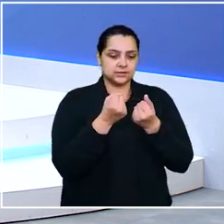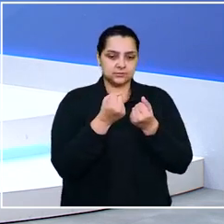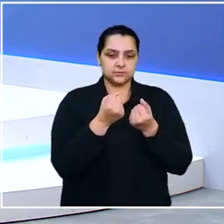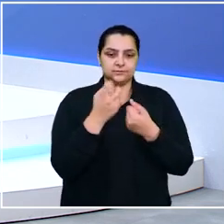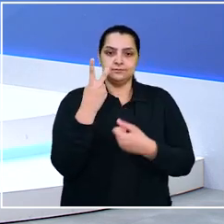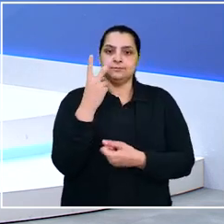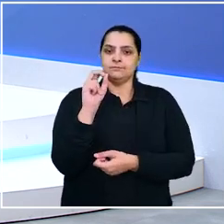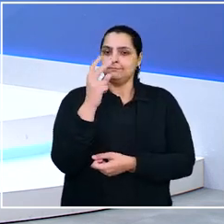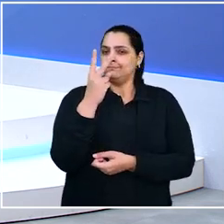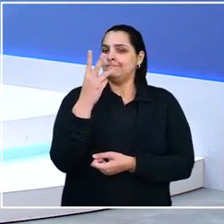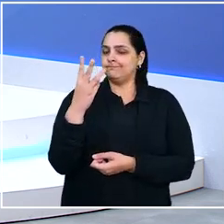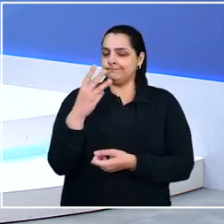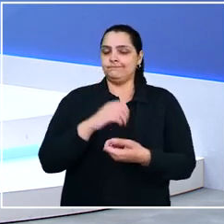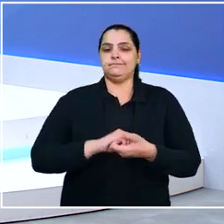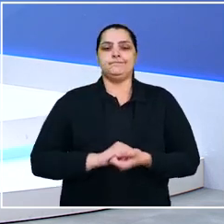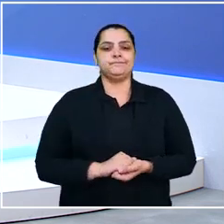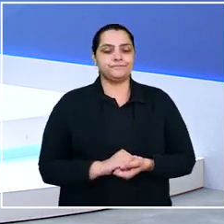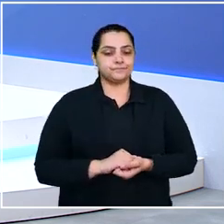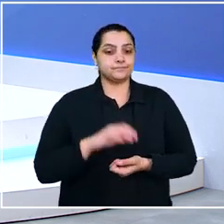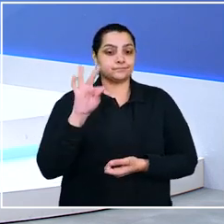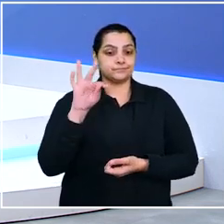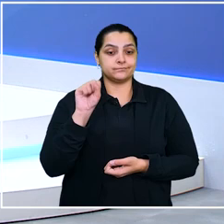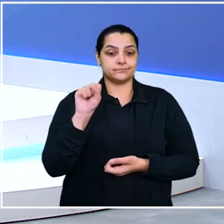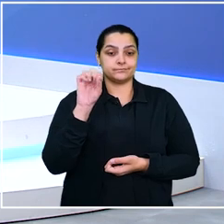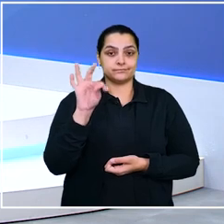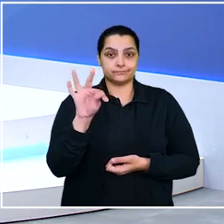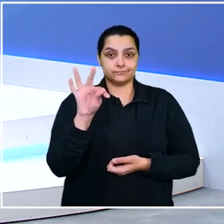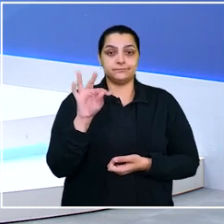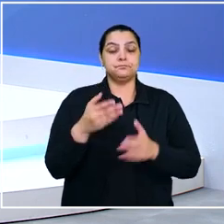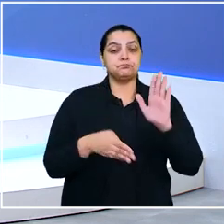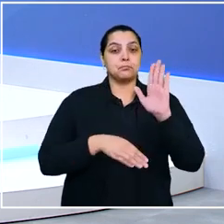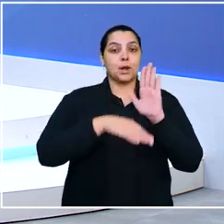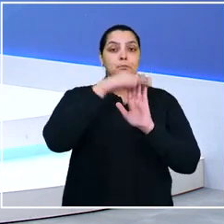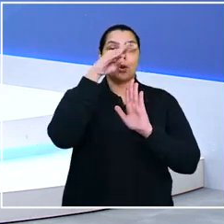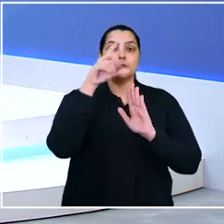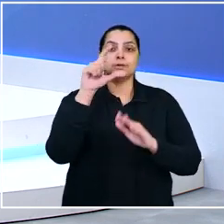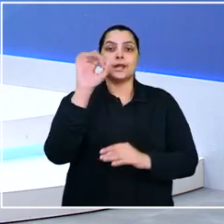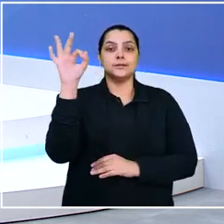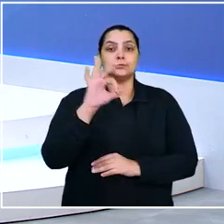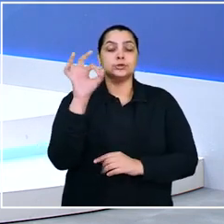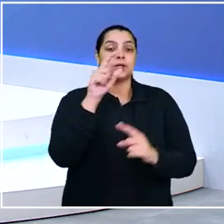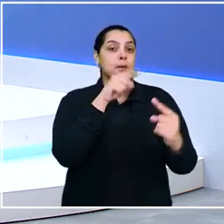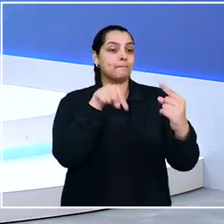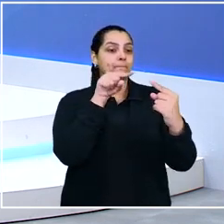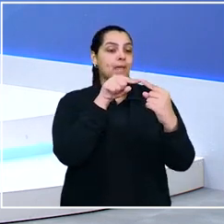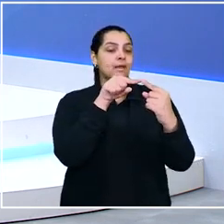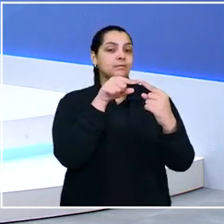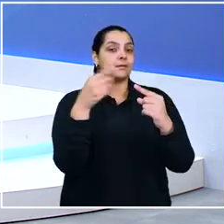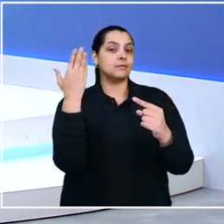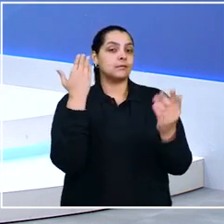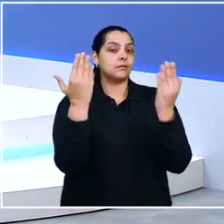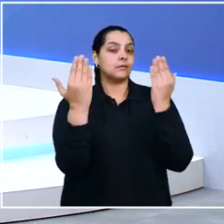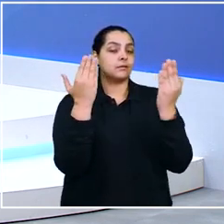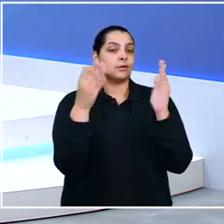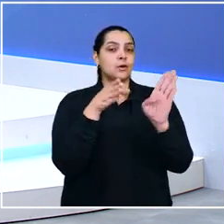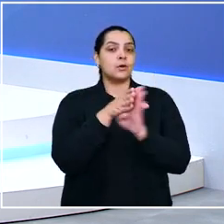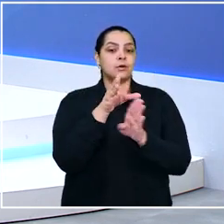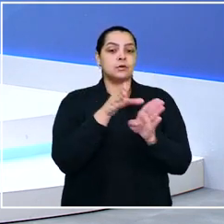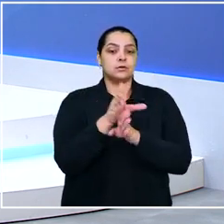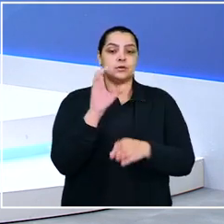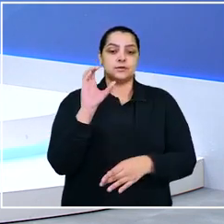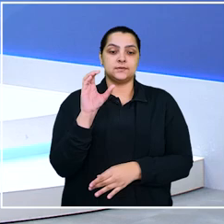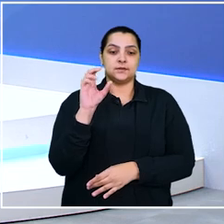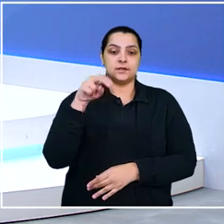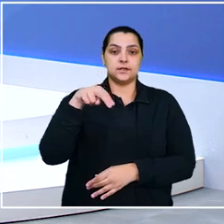recebidos em 2023. O TST superou em quase 10% a meta de produtividade estabelecida pelo